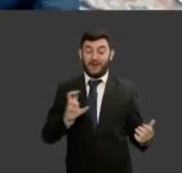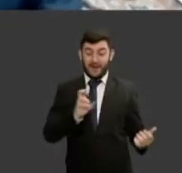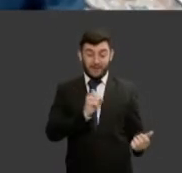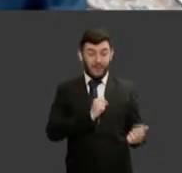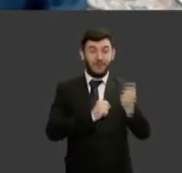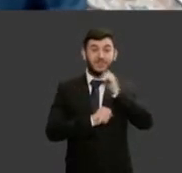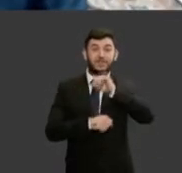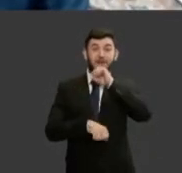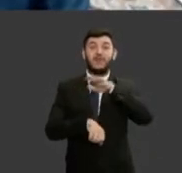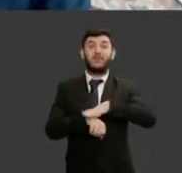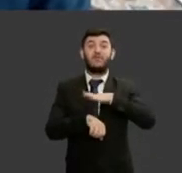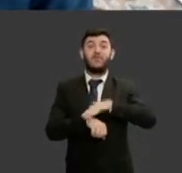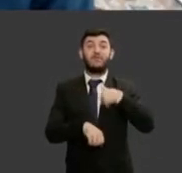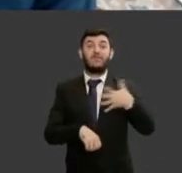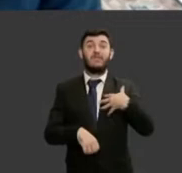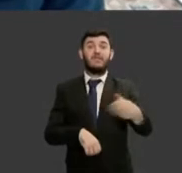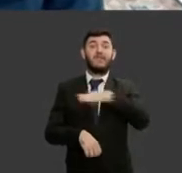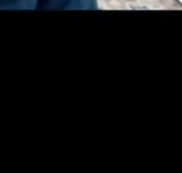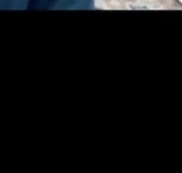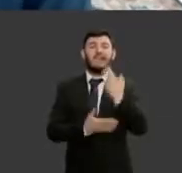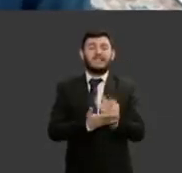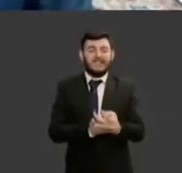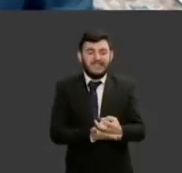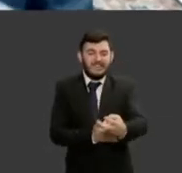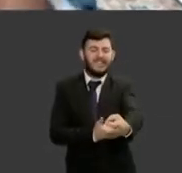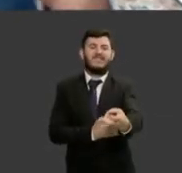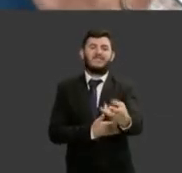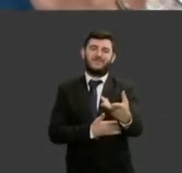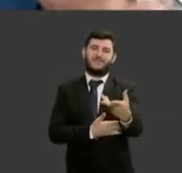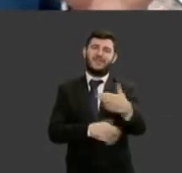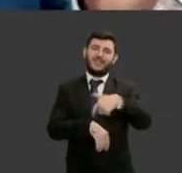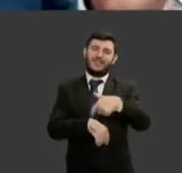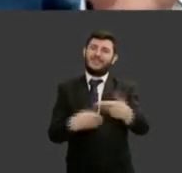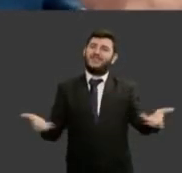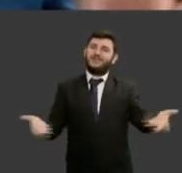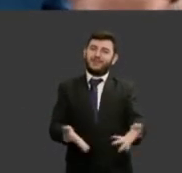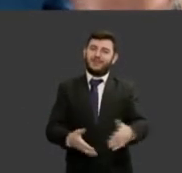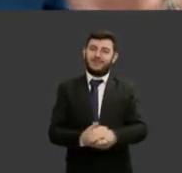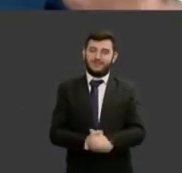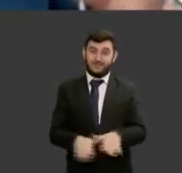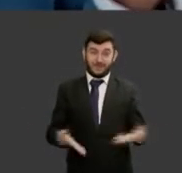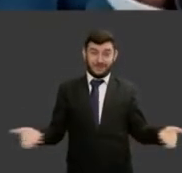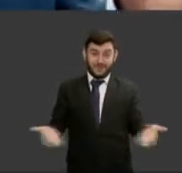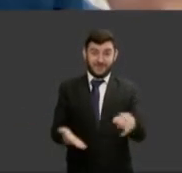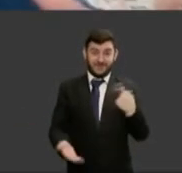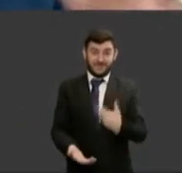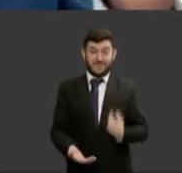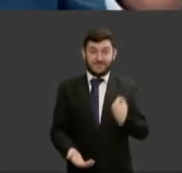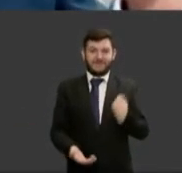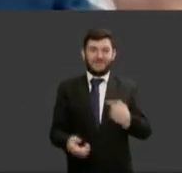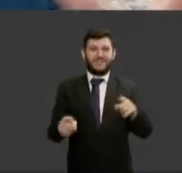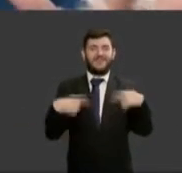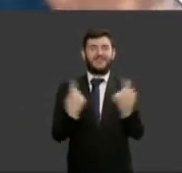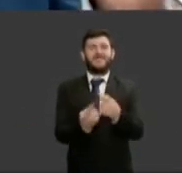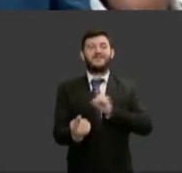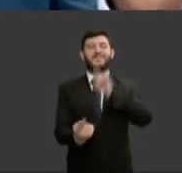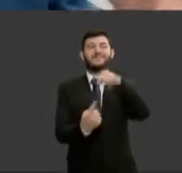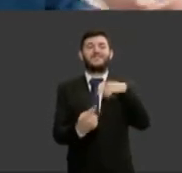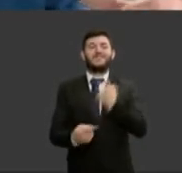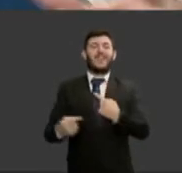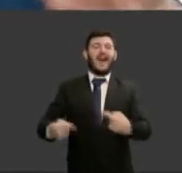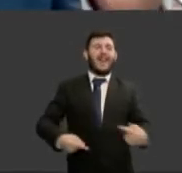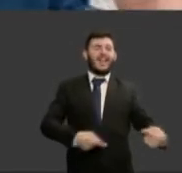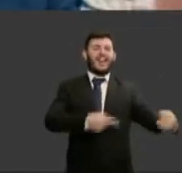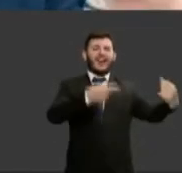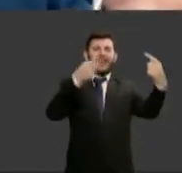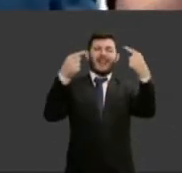Portanto, estamos aqui neste panel para tratar dessas questões com grandes mulheres do